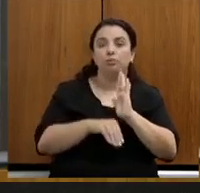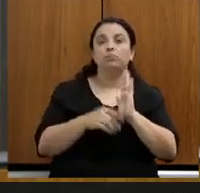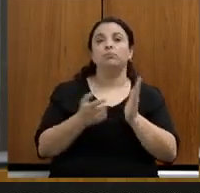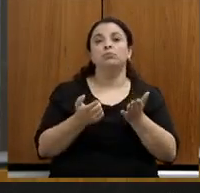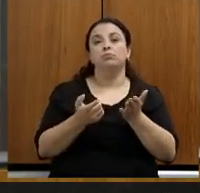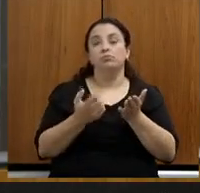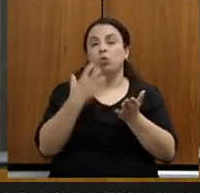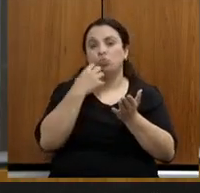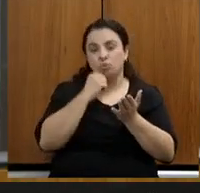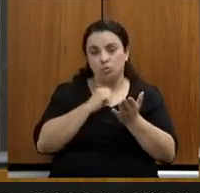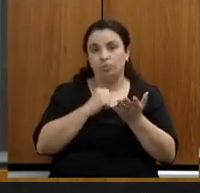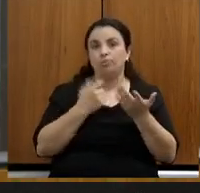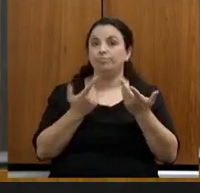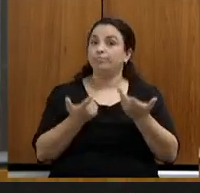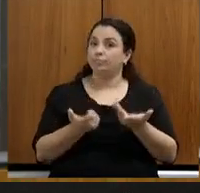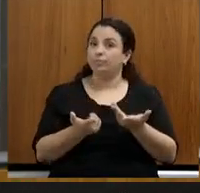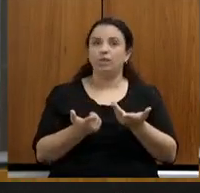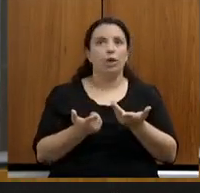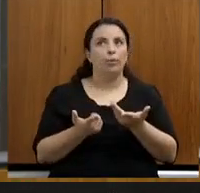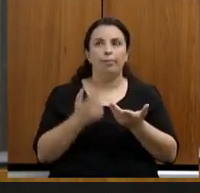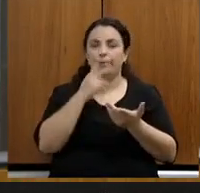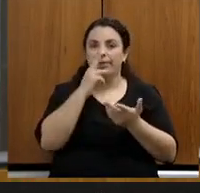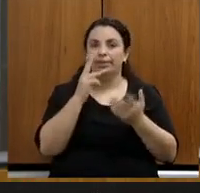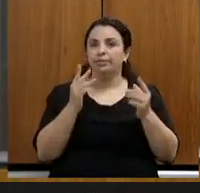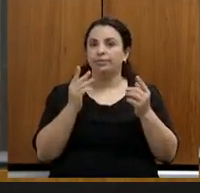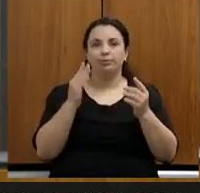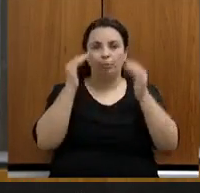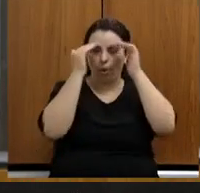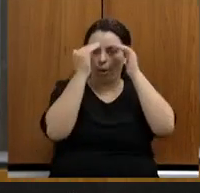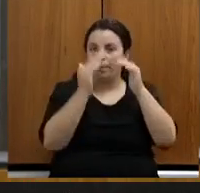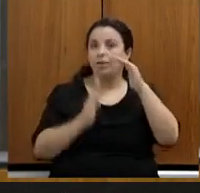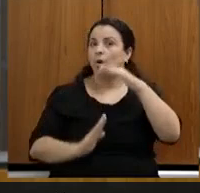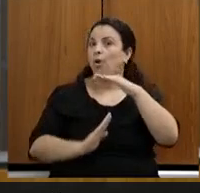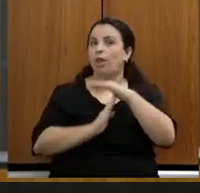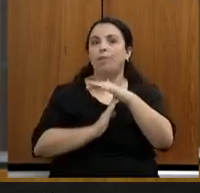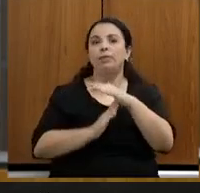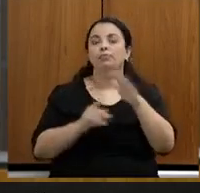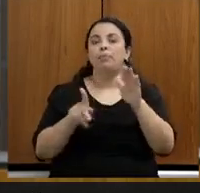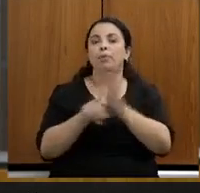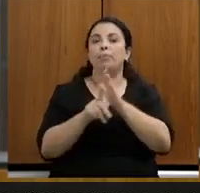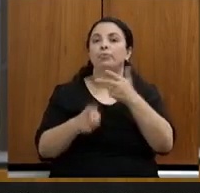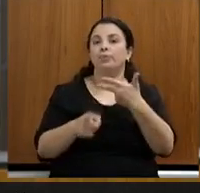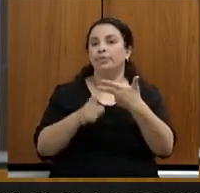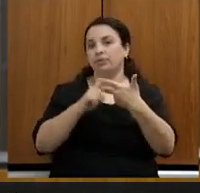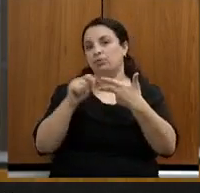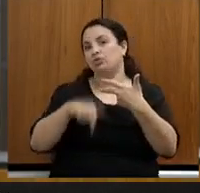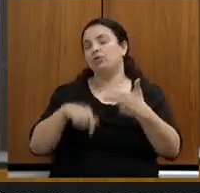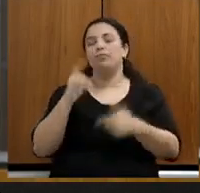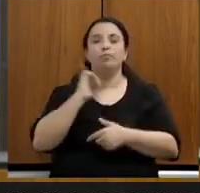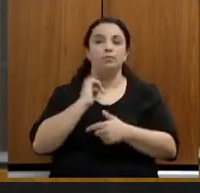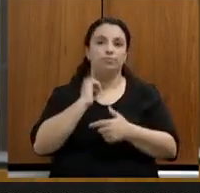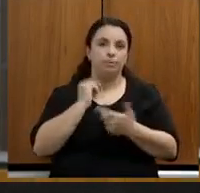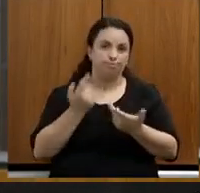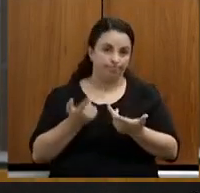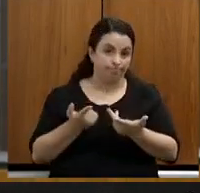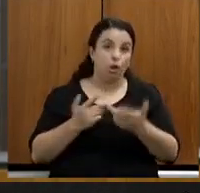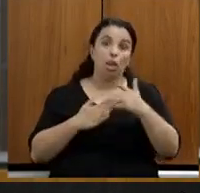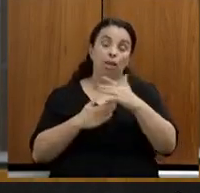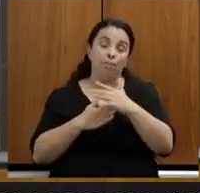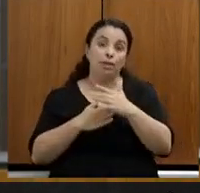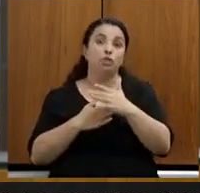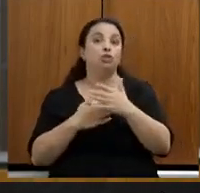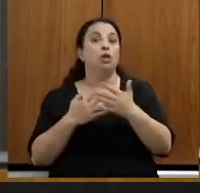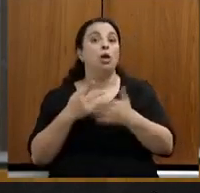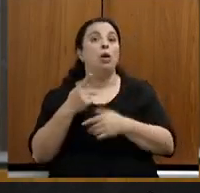Então, portanto, estaria longe dos limites do Executivo Mineiro, seja o limite, seja o limite prudencial ou o limite de alerta.